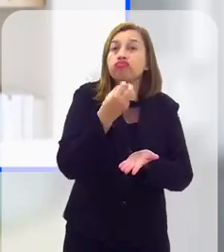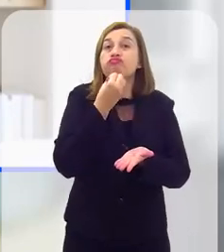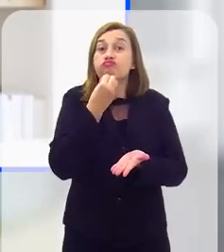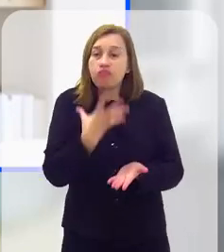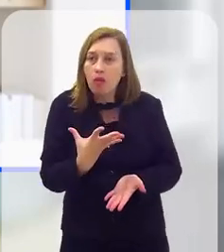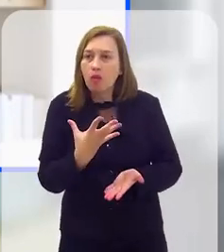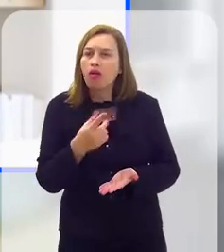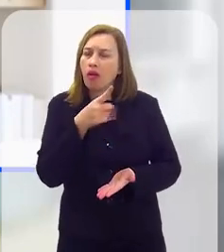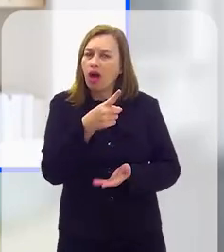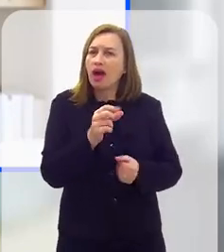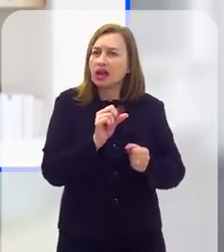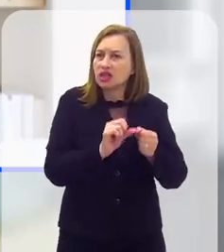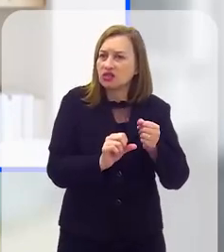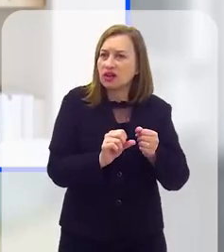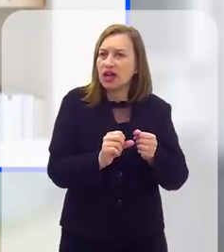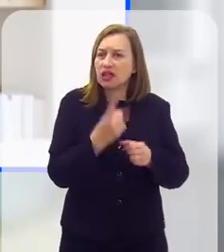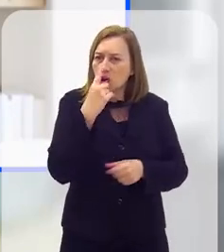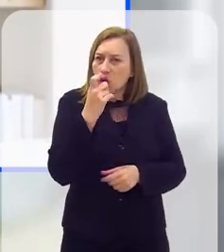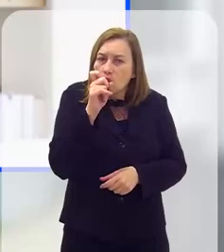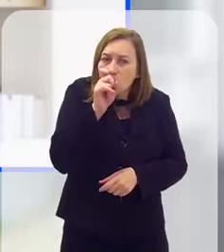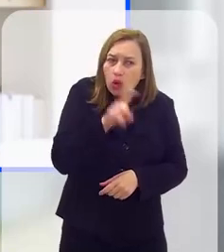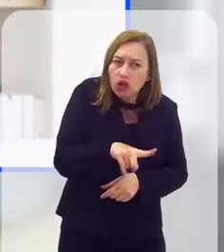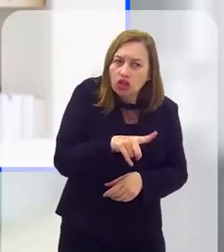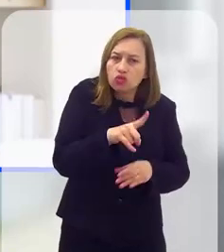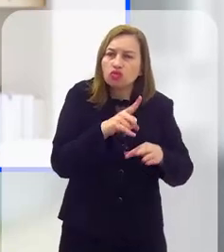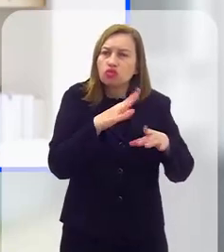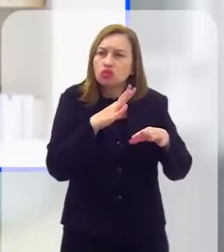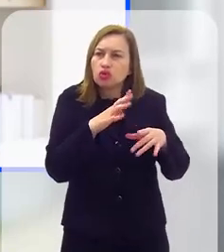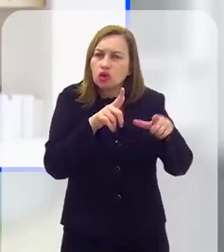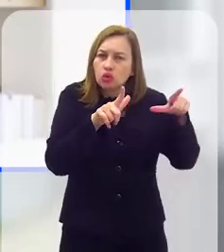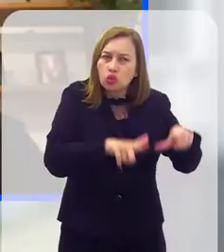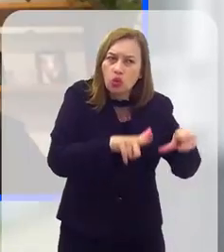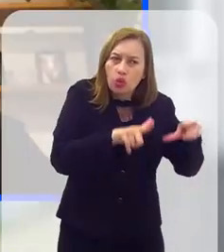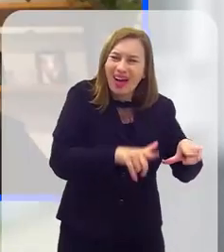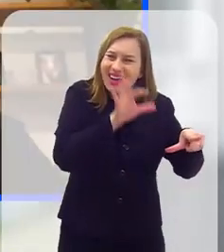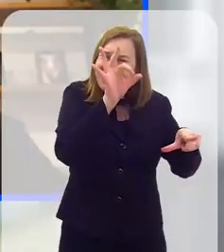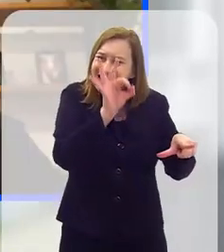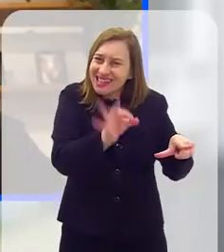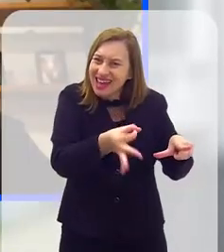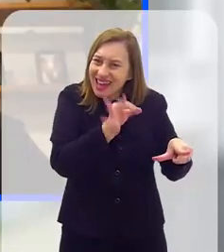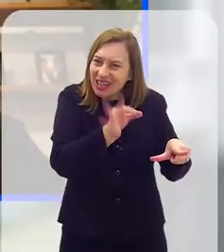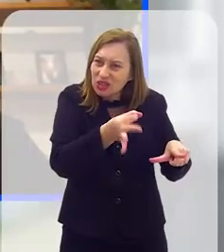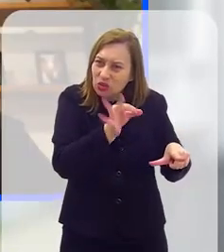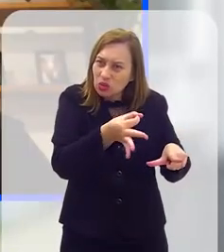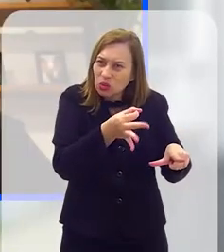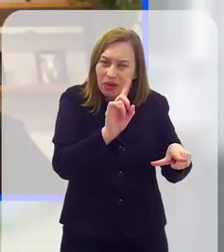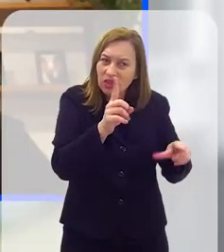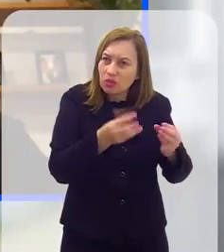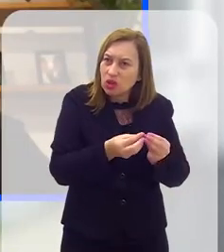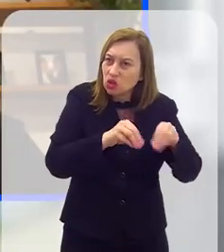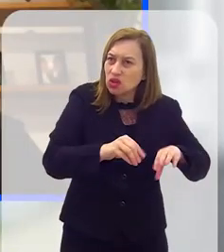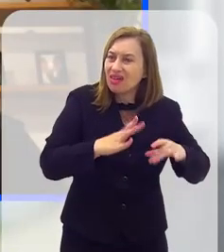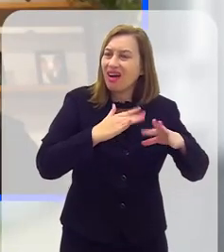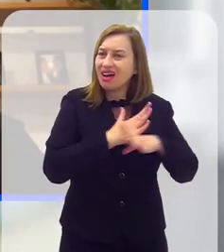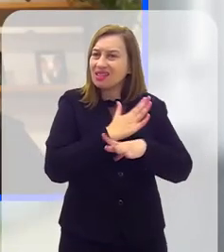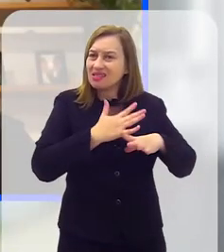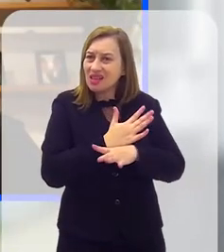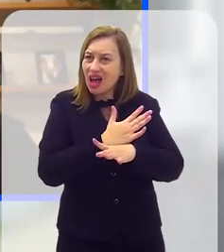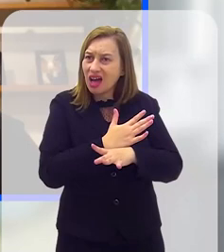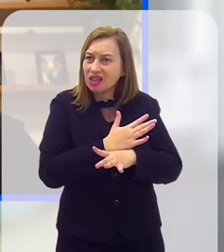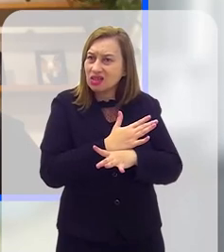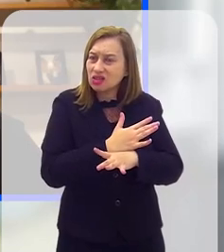a relação de coleta de lixo muito bem feita. Eles fazem, jogam lixo da cidade num aterro sanitário.